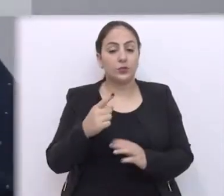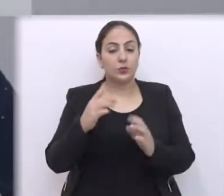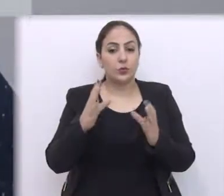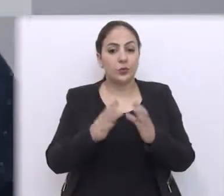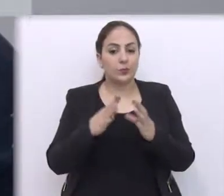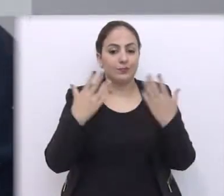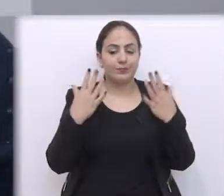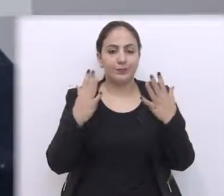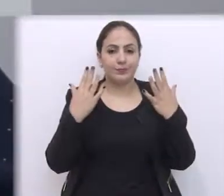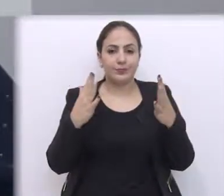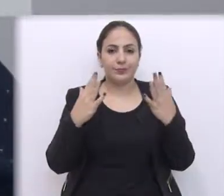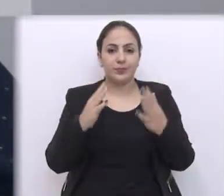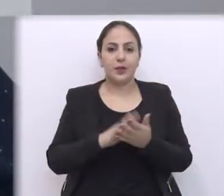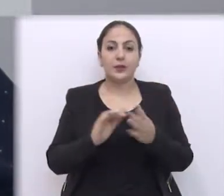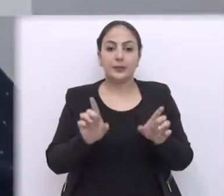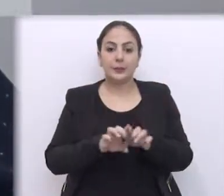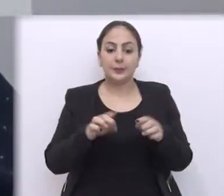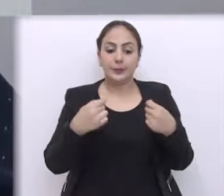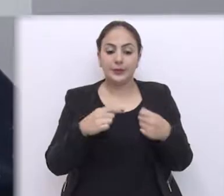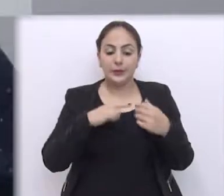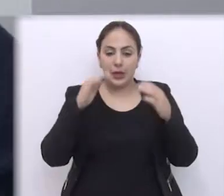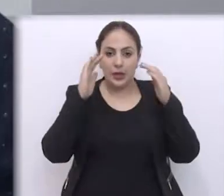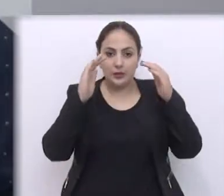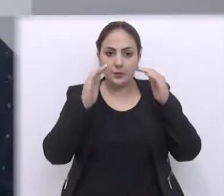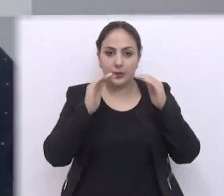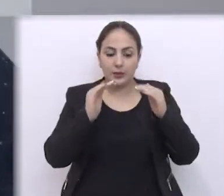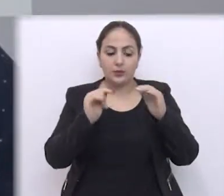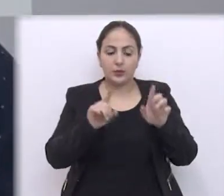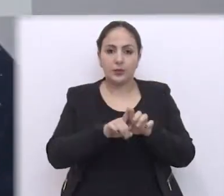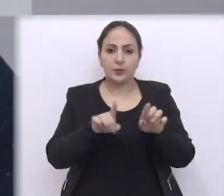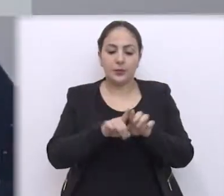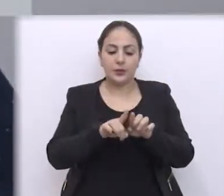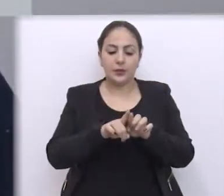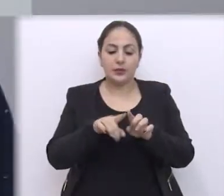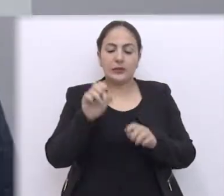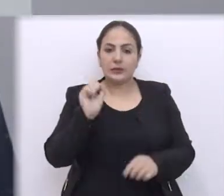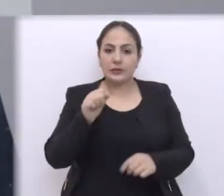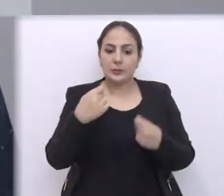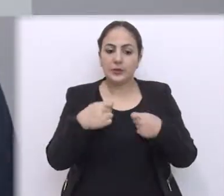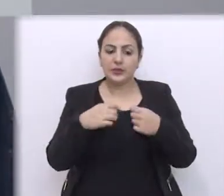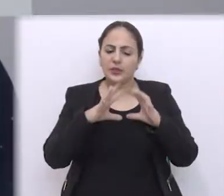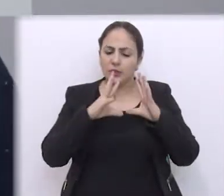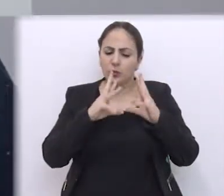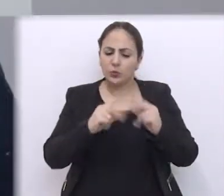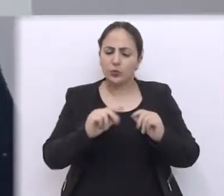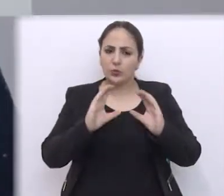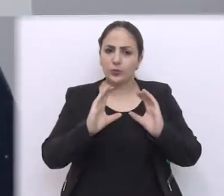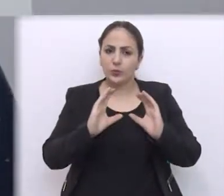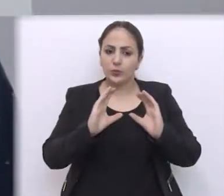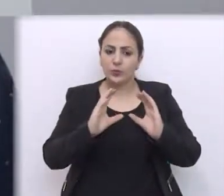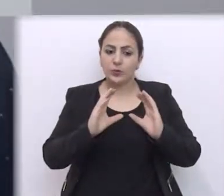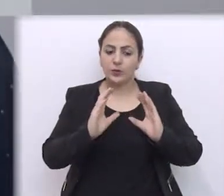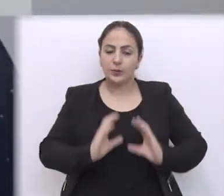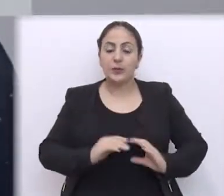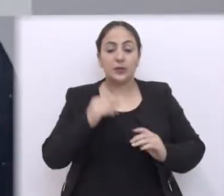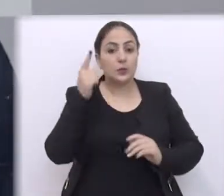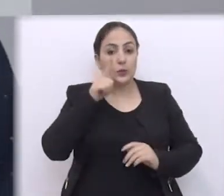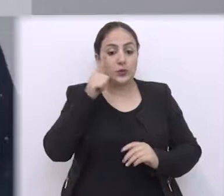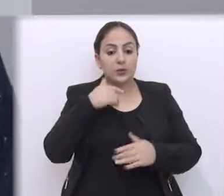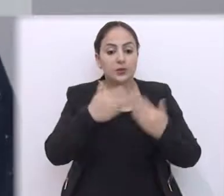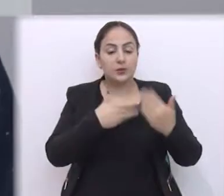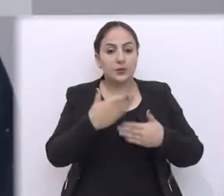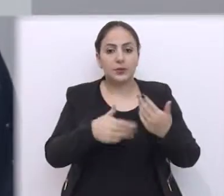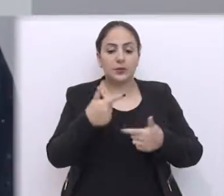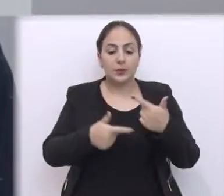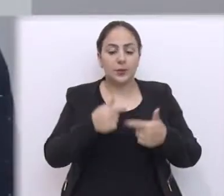grupo que está de parabéns, que merece o nosso respeito e merece sim toda a nossa consideração e o nosso